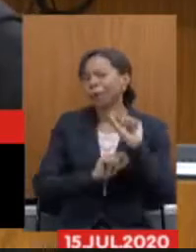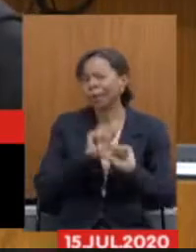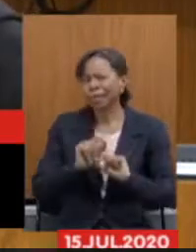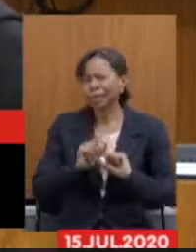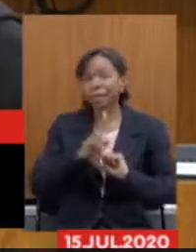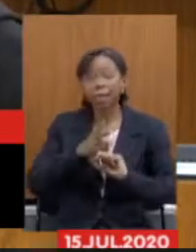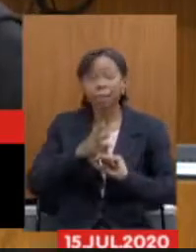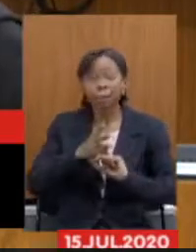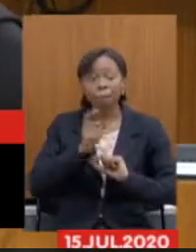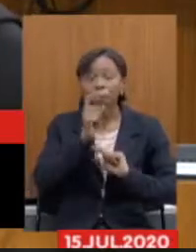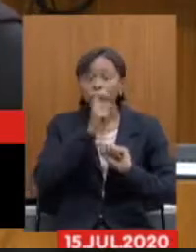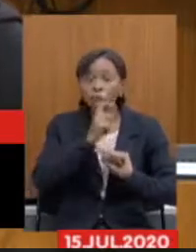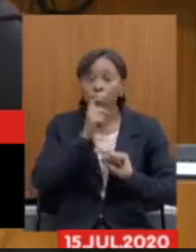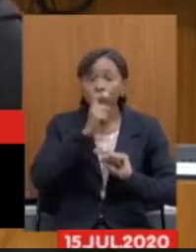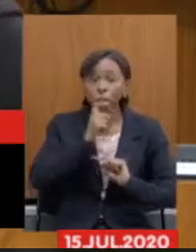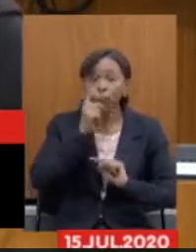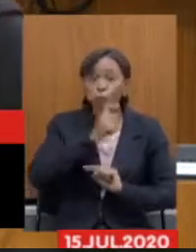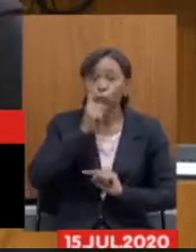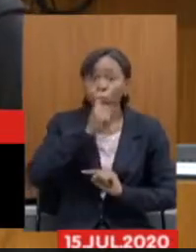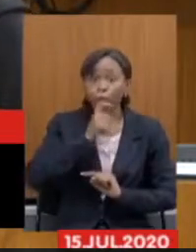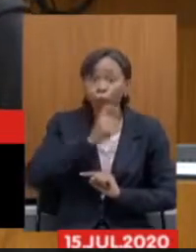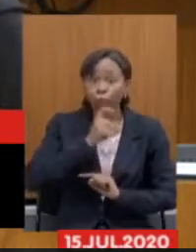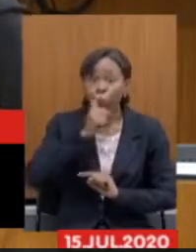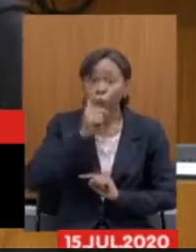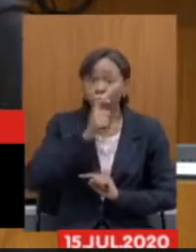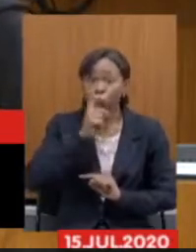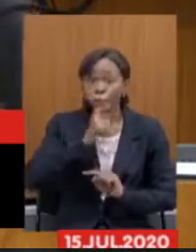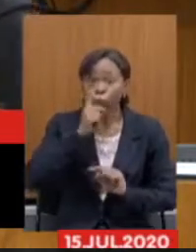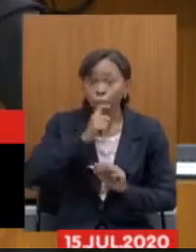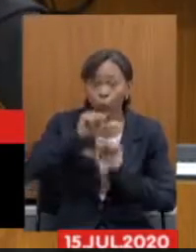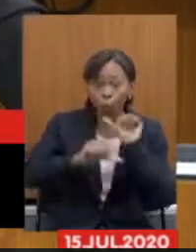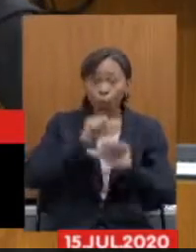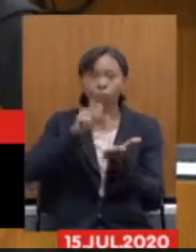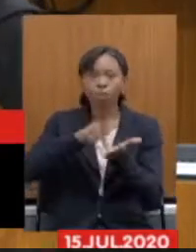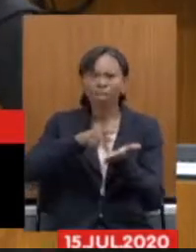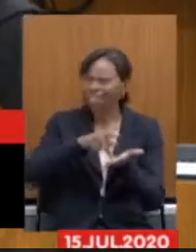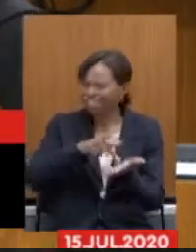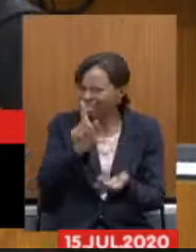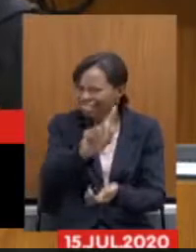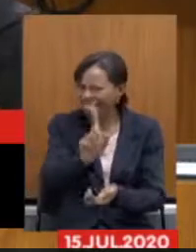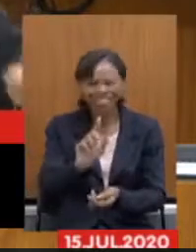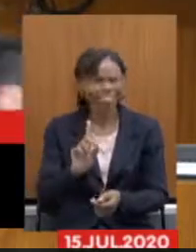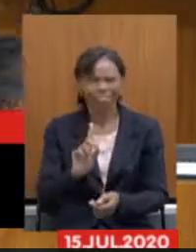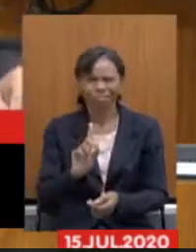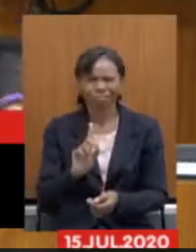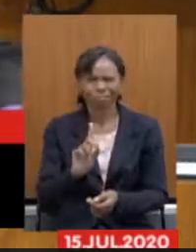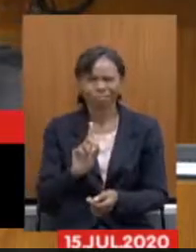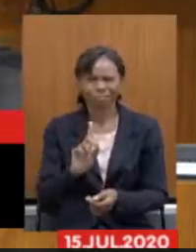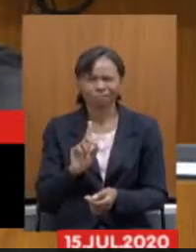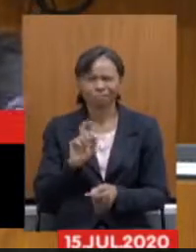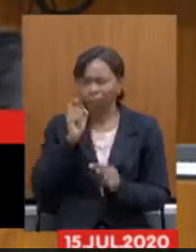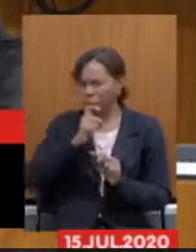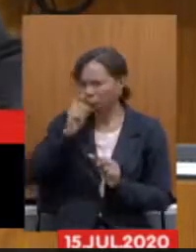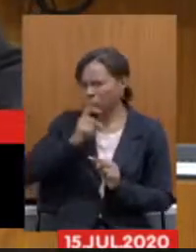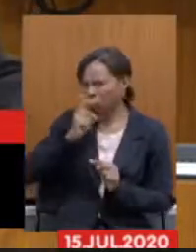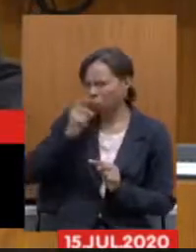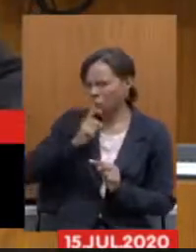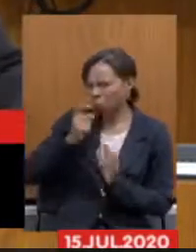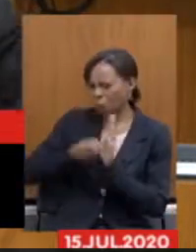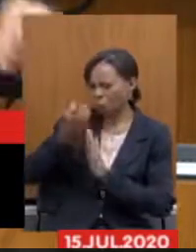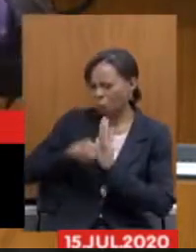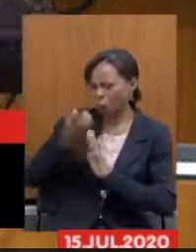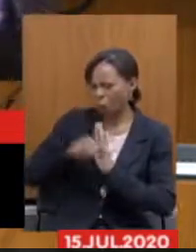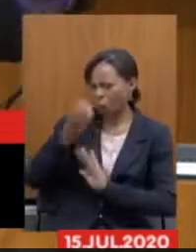verdade. Não. Uma mentira contada mil vezes ela se torna uma mentira maior ainda. E o governo está fazendo um culto à mentira